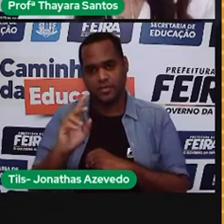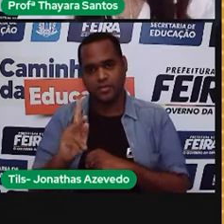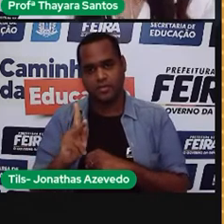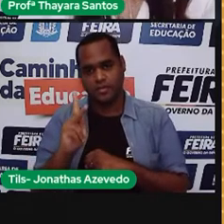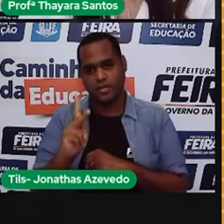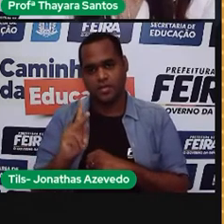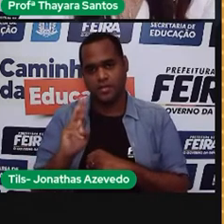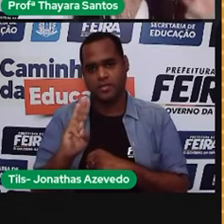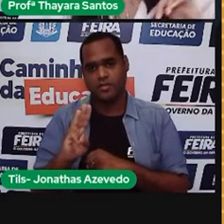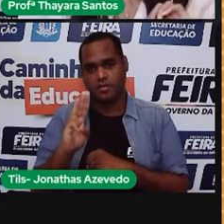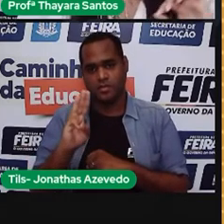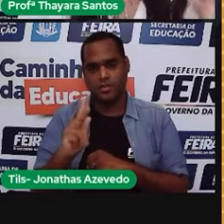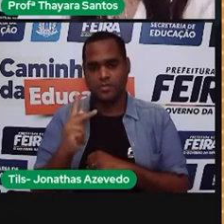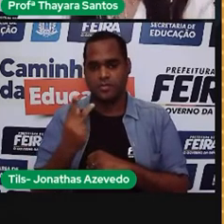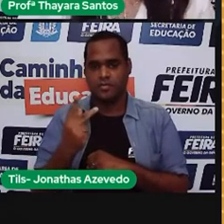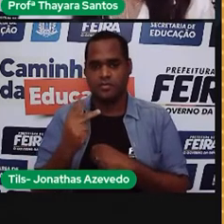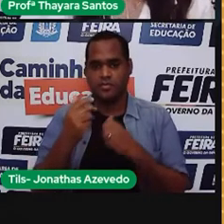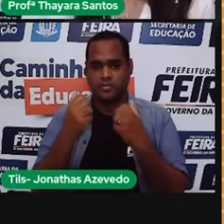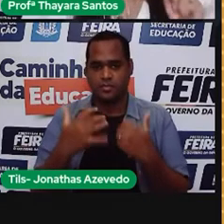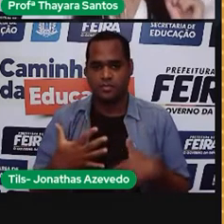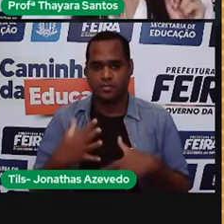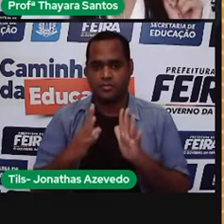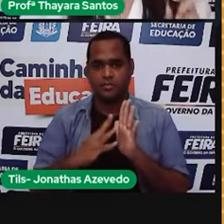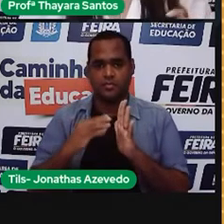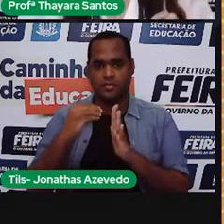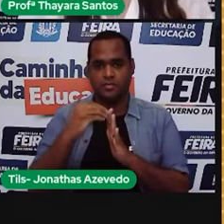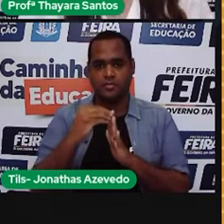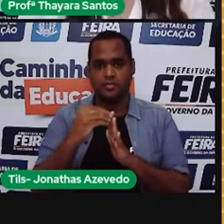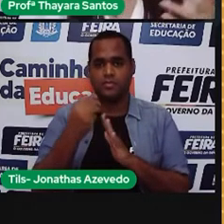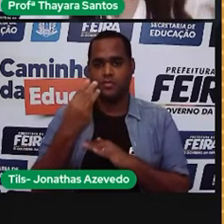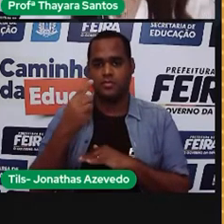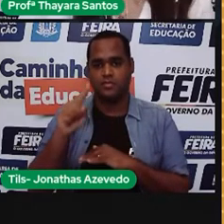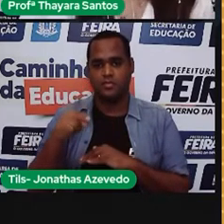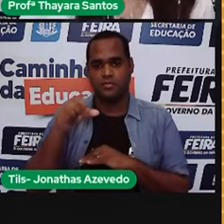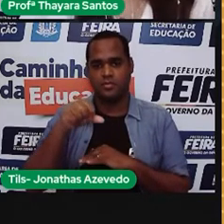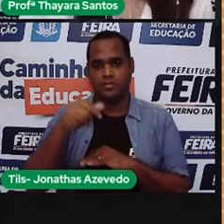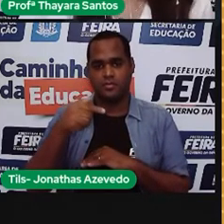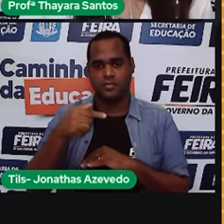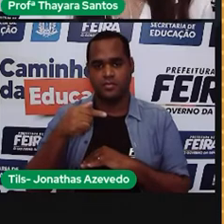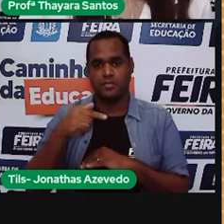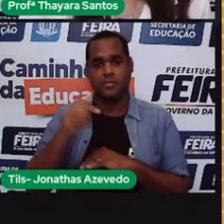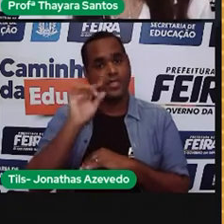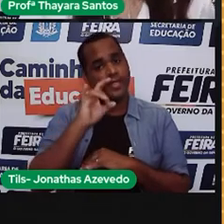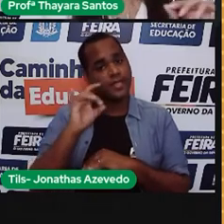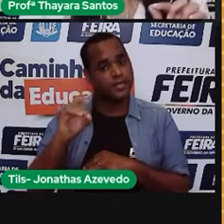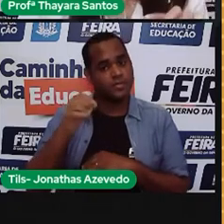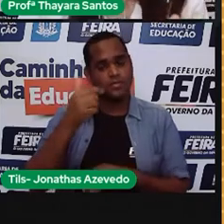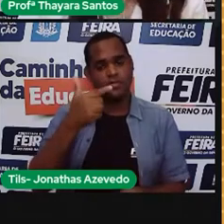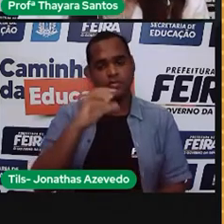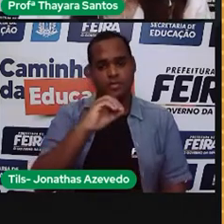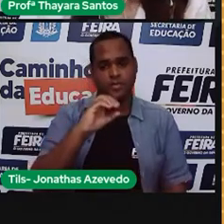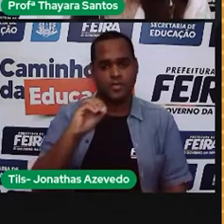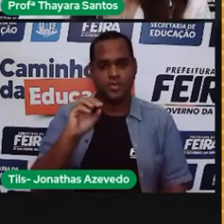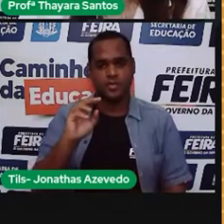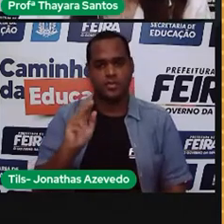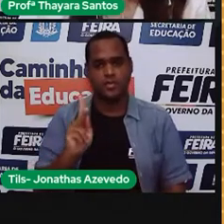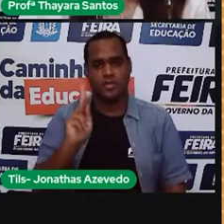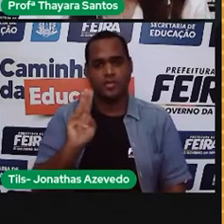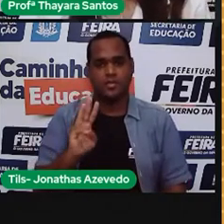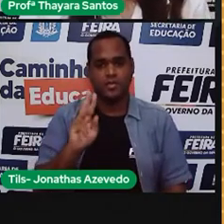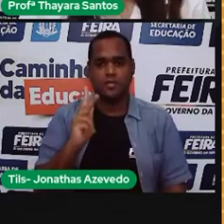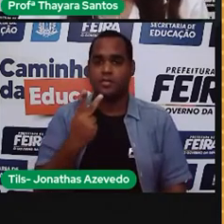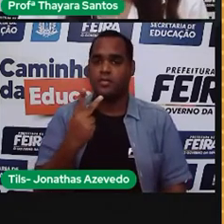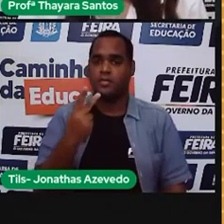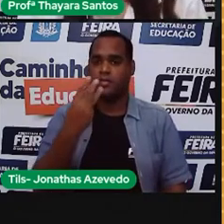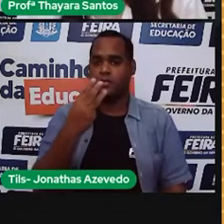Usou 100 kilowatts, tem esse adicional de 3,97. Usou 200 kilowatts na sua casa, aí a gente vai ter que multiplicar esse